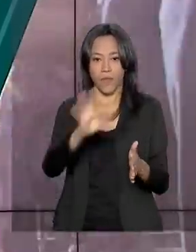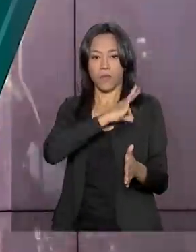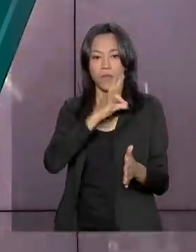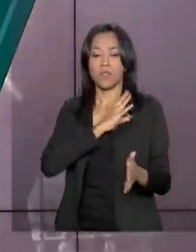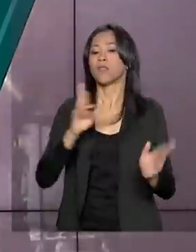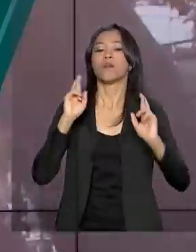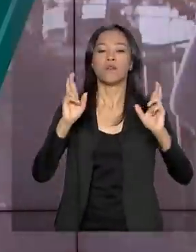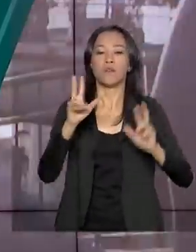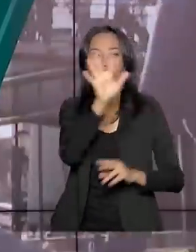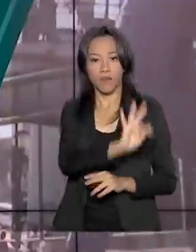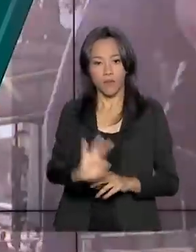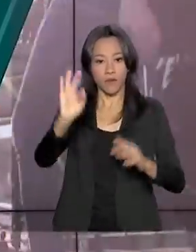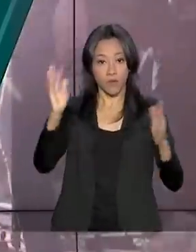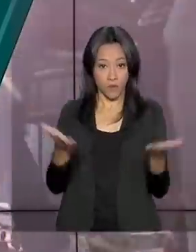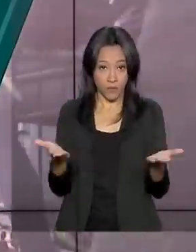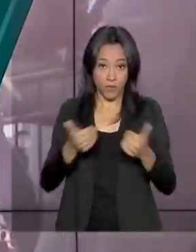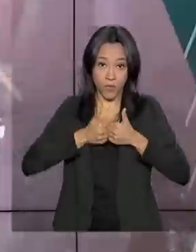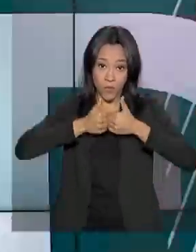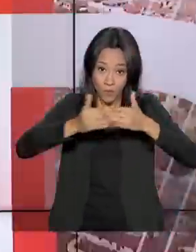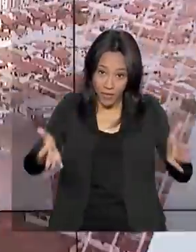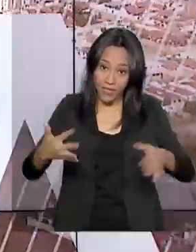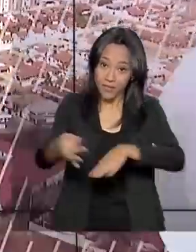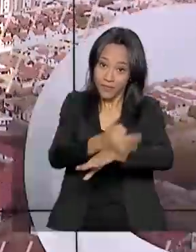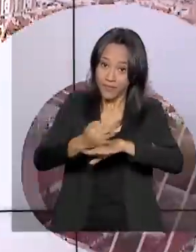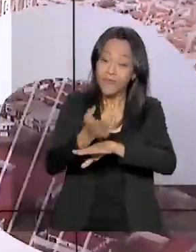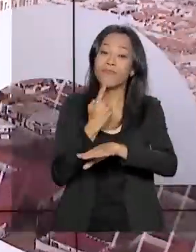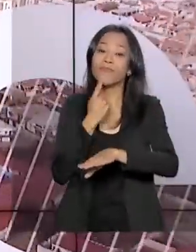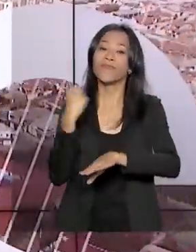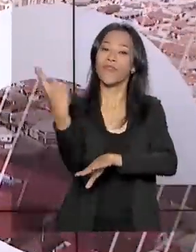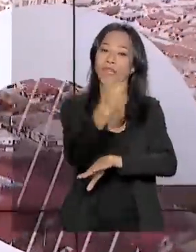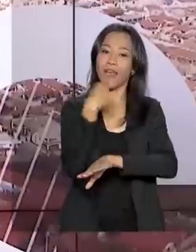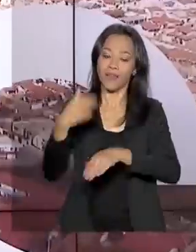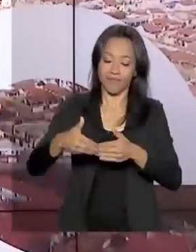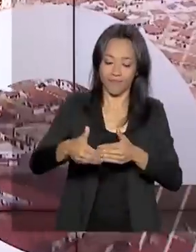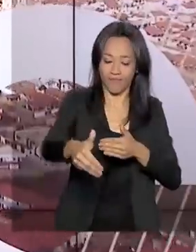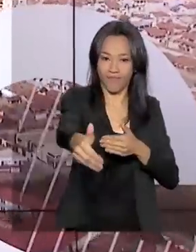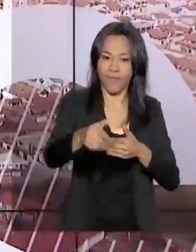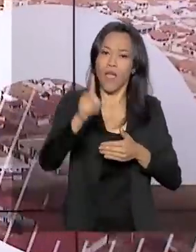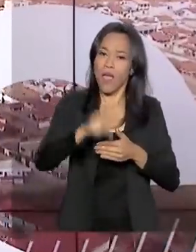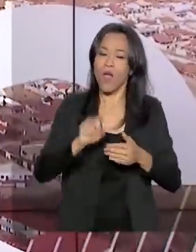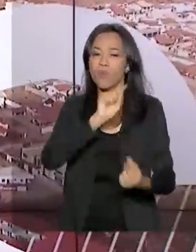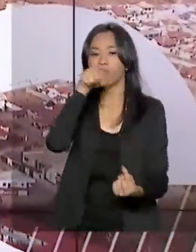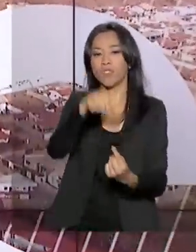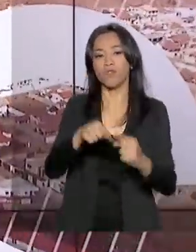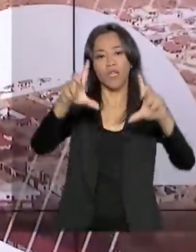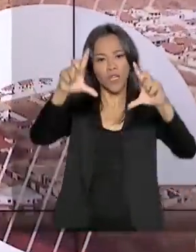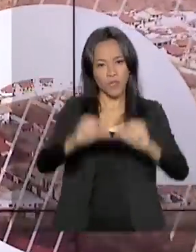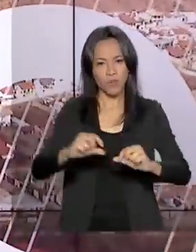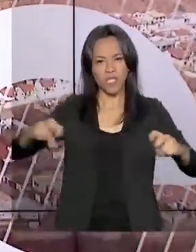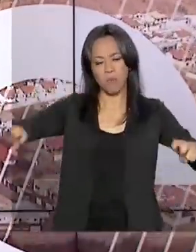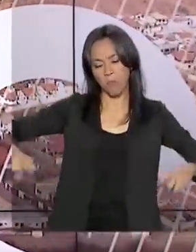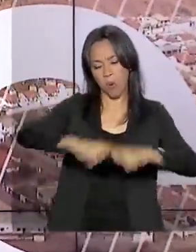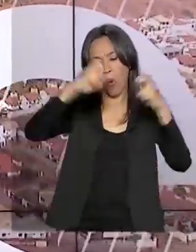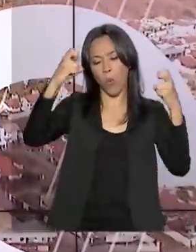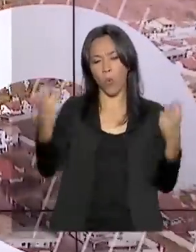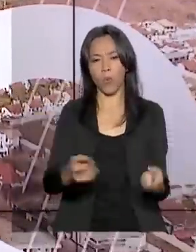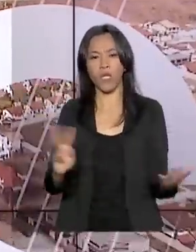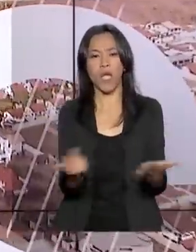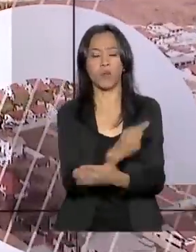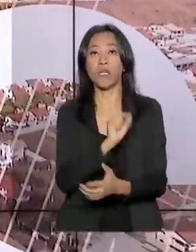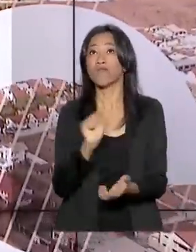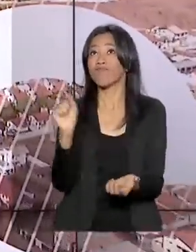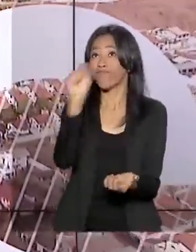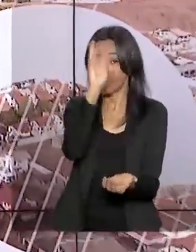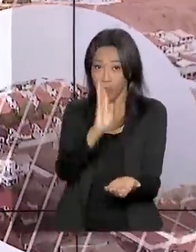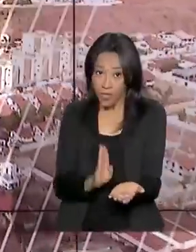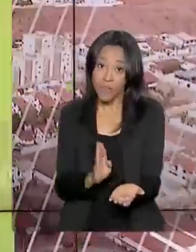Federal inicia hoje a Operação Corpus Christi. A iniciativa pretende reduzir os índices de acidentes de trânsito nas rodovias federais brasileiras durante